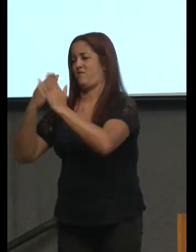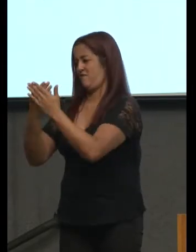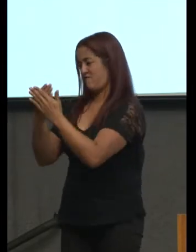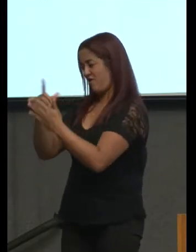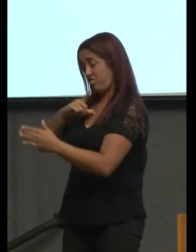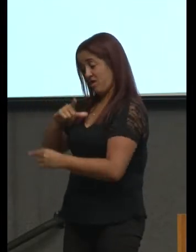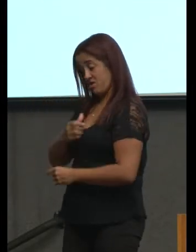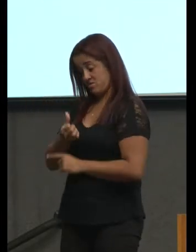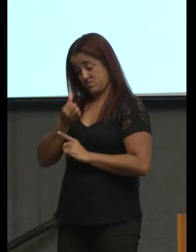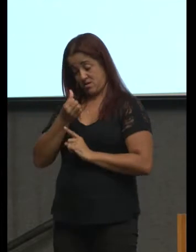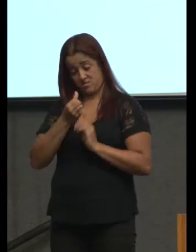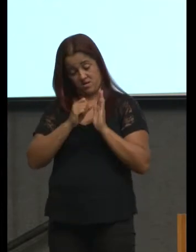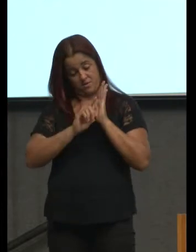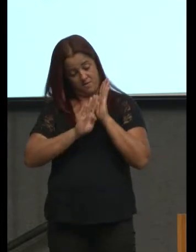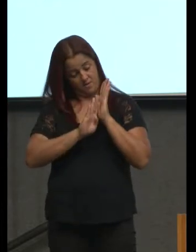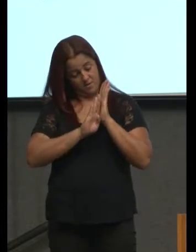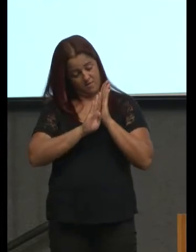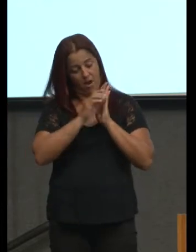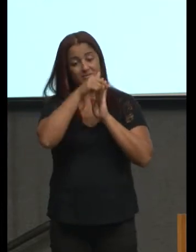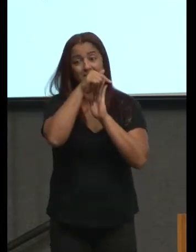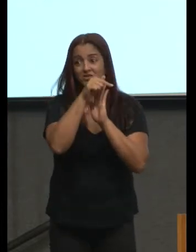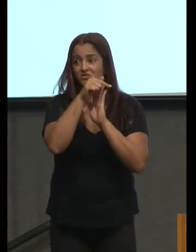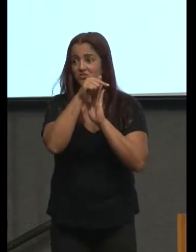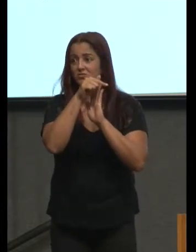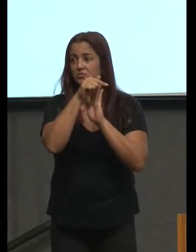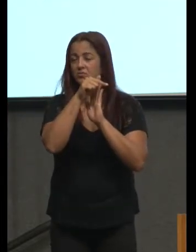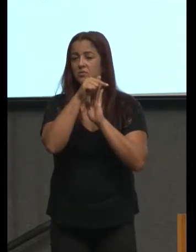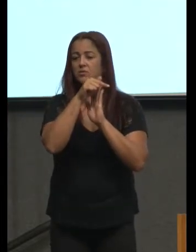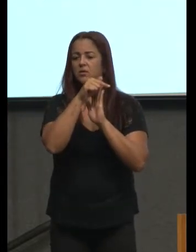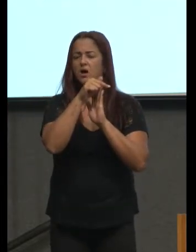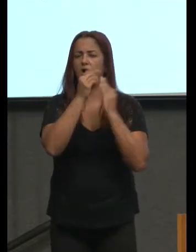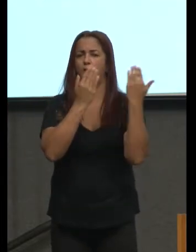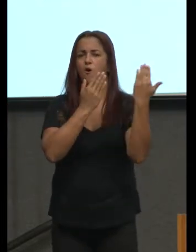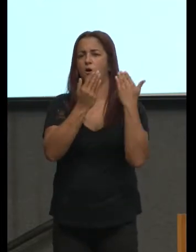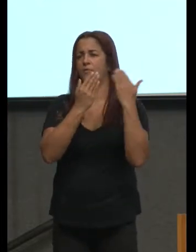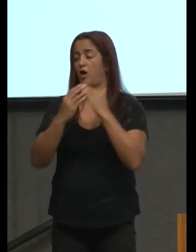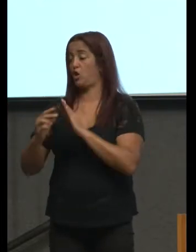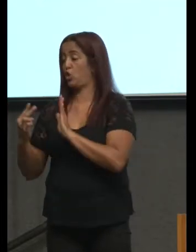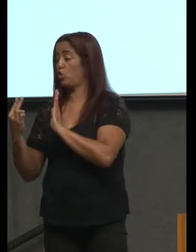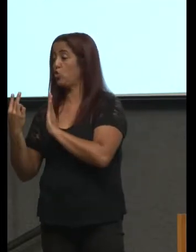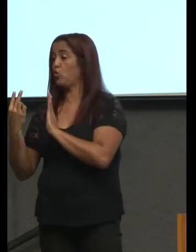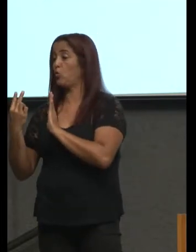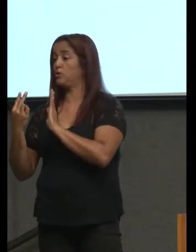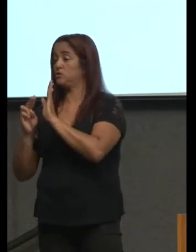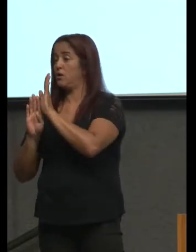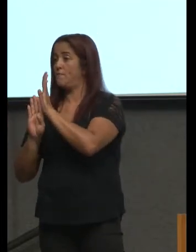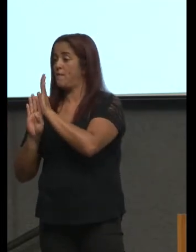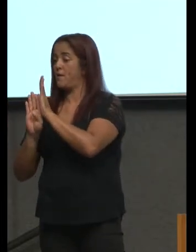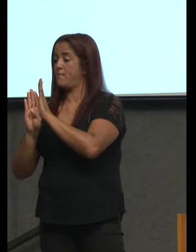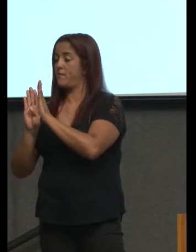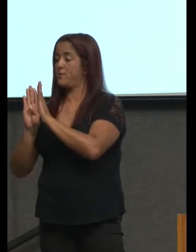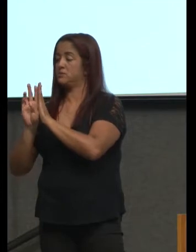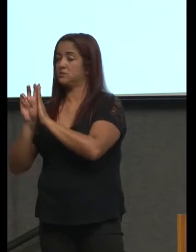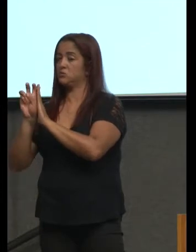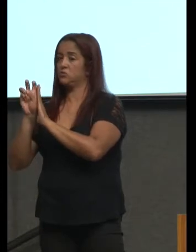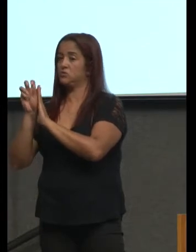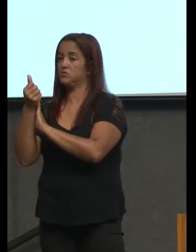sete comparem e uma escola que foi de dois para cinco ou para seis